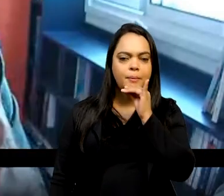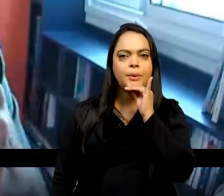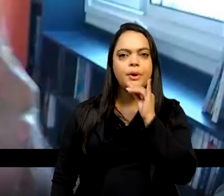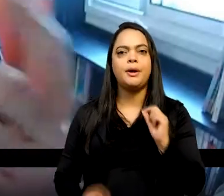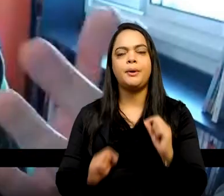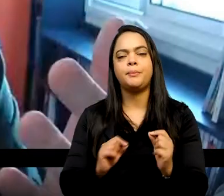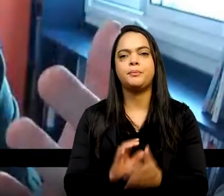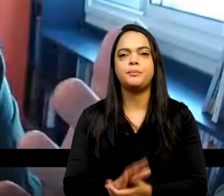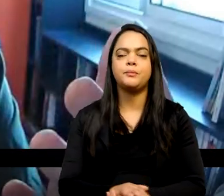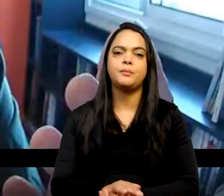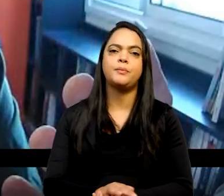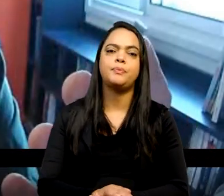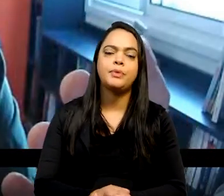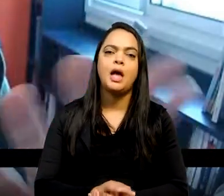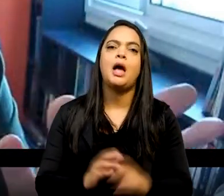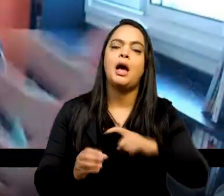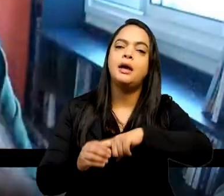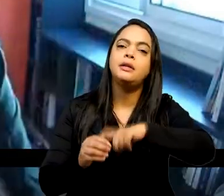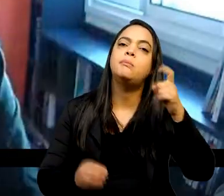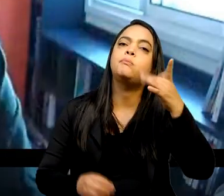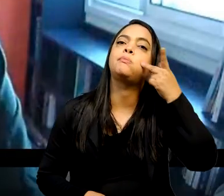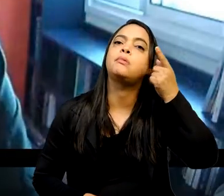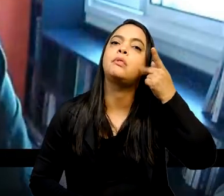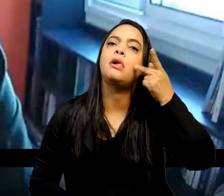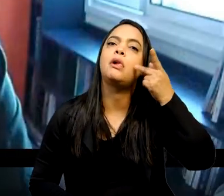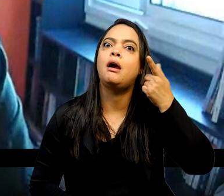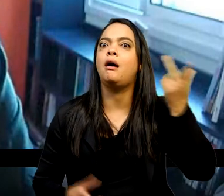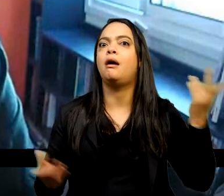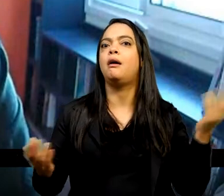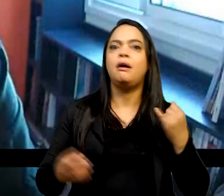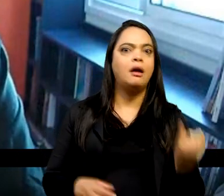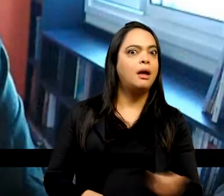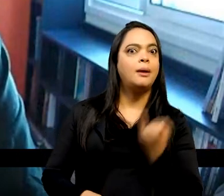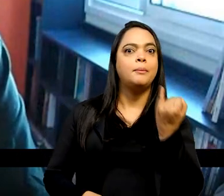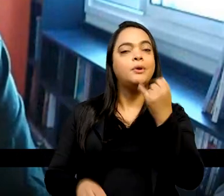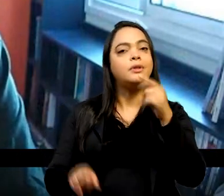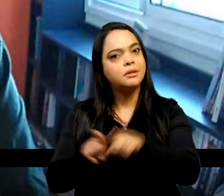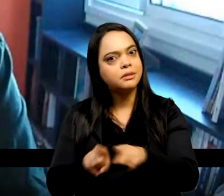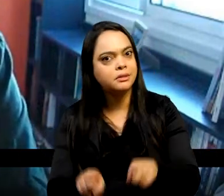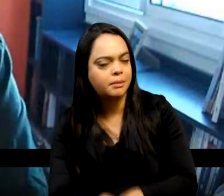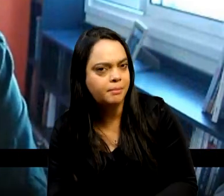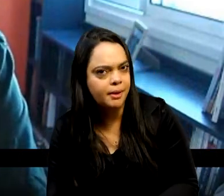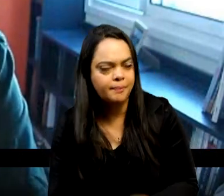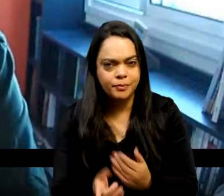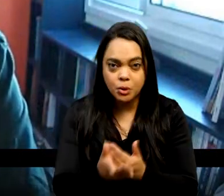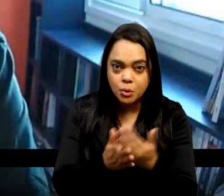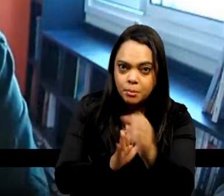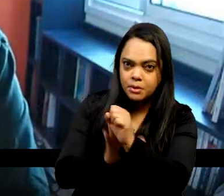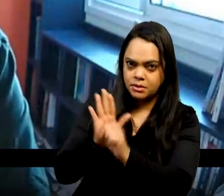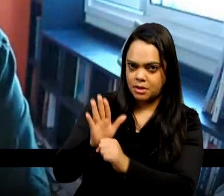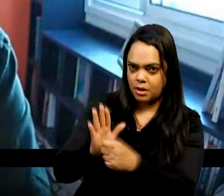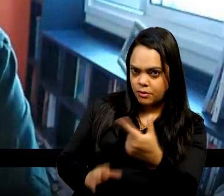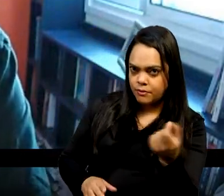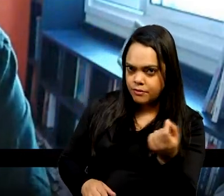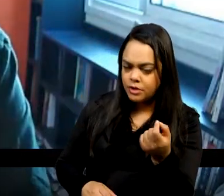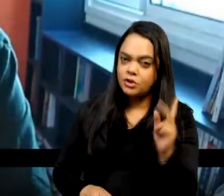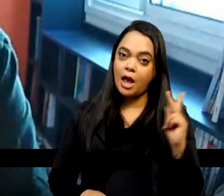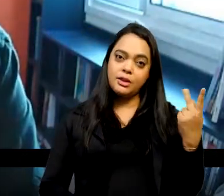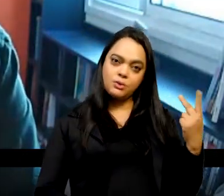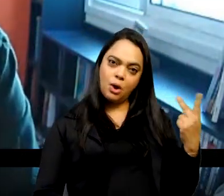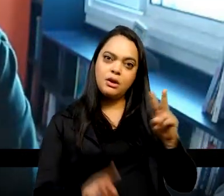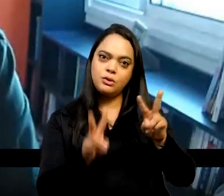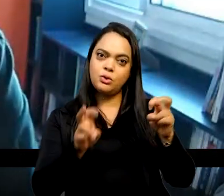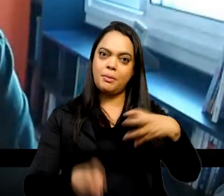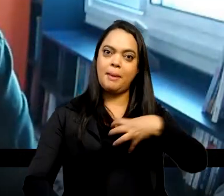historiografia sobre a independência no Ceará, por exemplo, ela é bastante importante. No começo do século XX, a historiografia sobre a Bahia